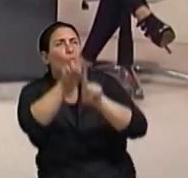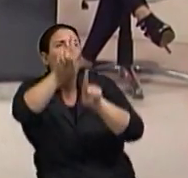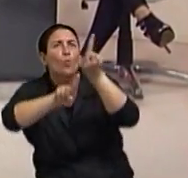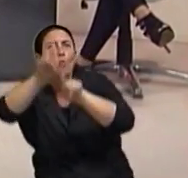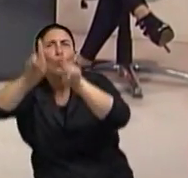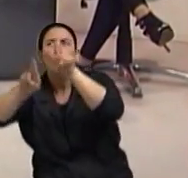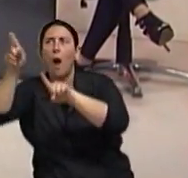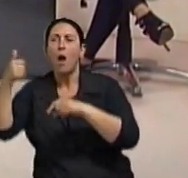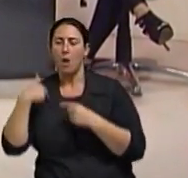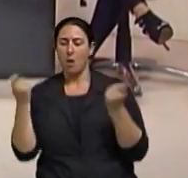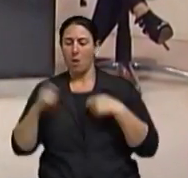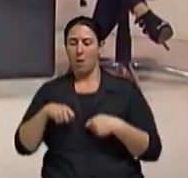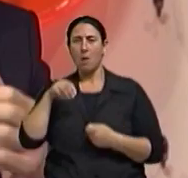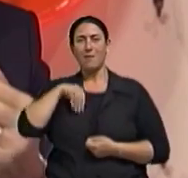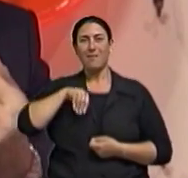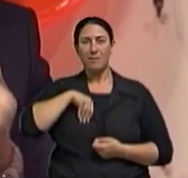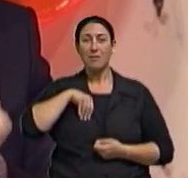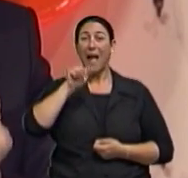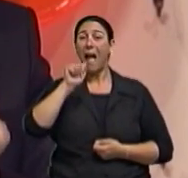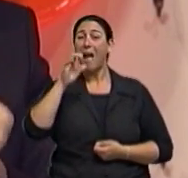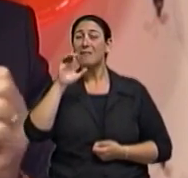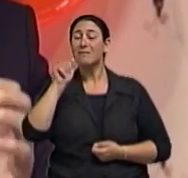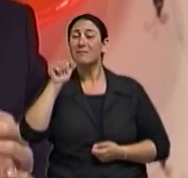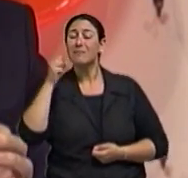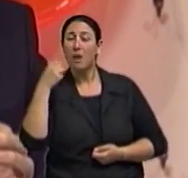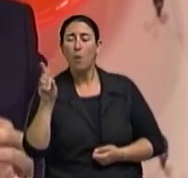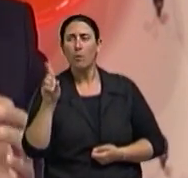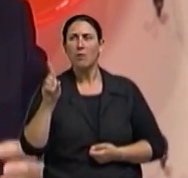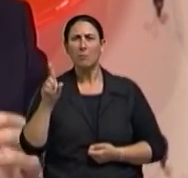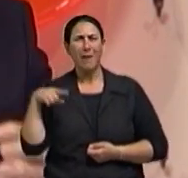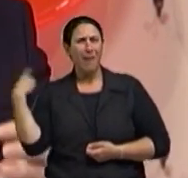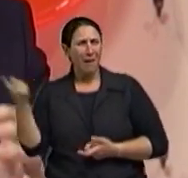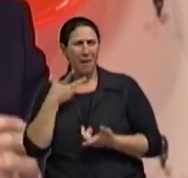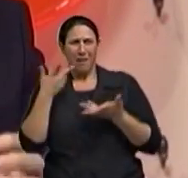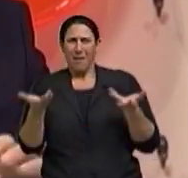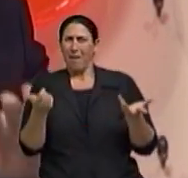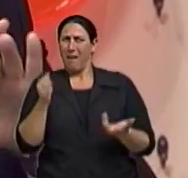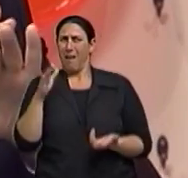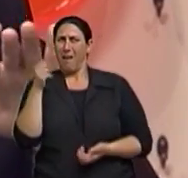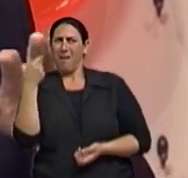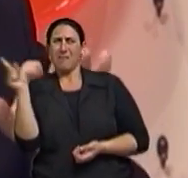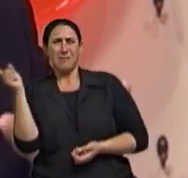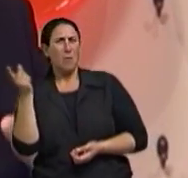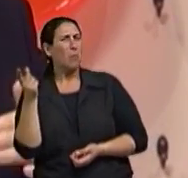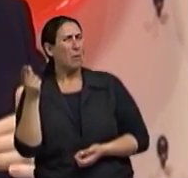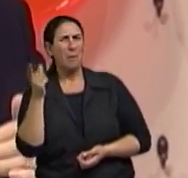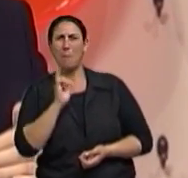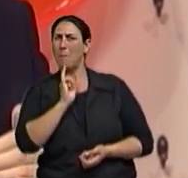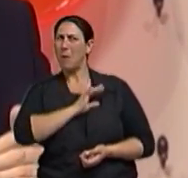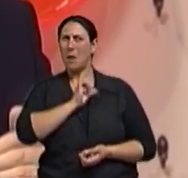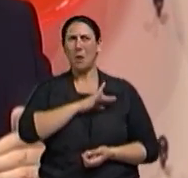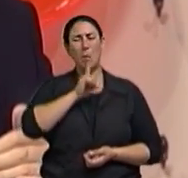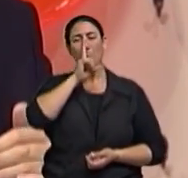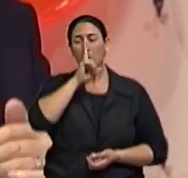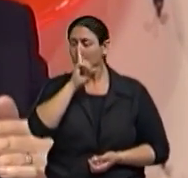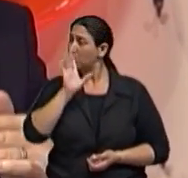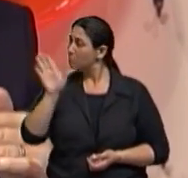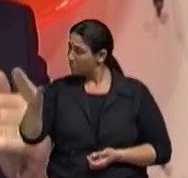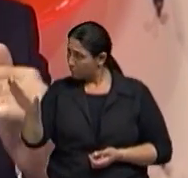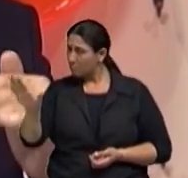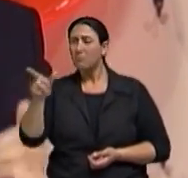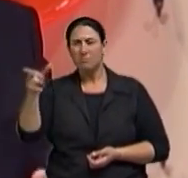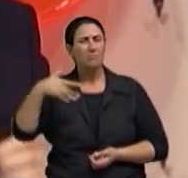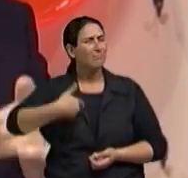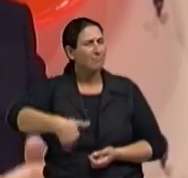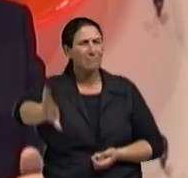penso que se o cidadão pegar um recurso que ele não vai precisar nos próximos 5, 10 anos